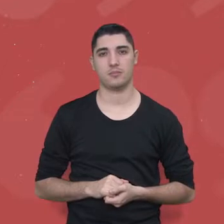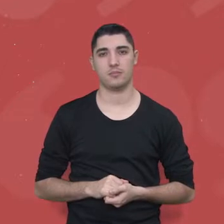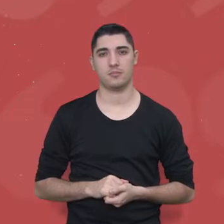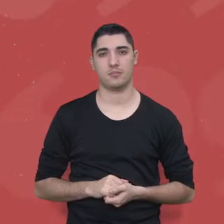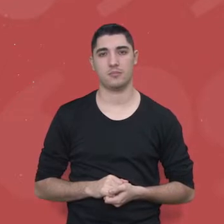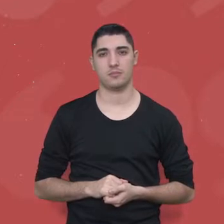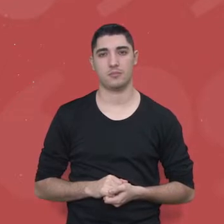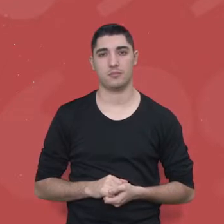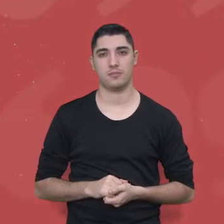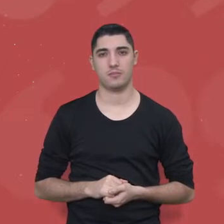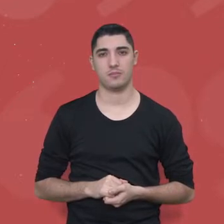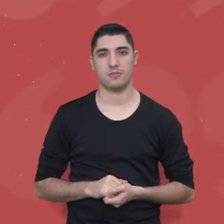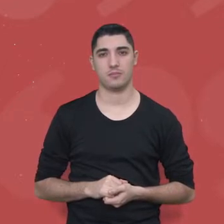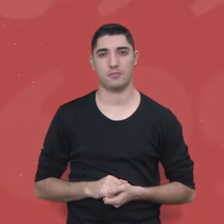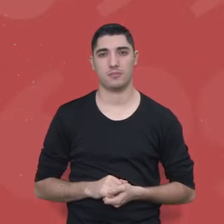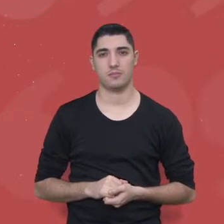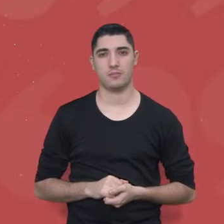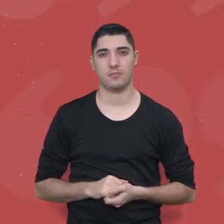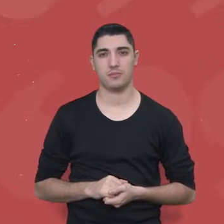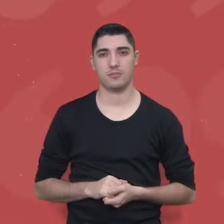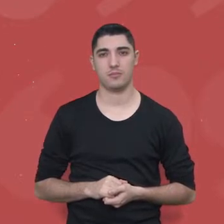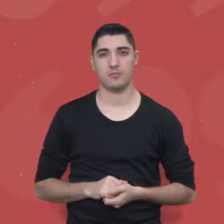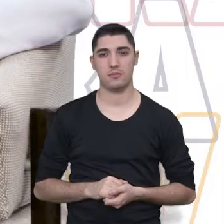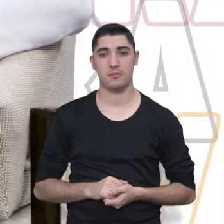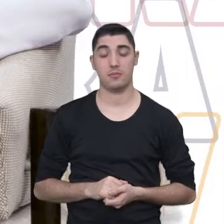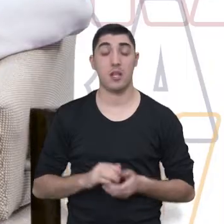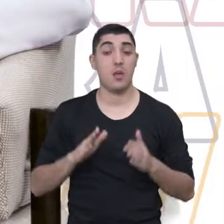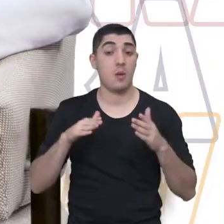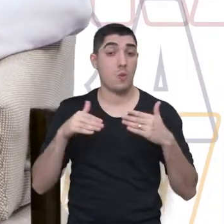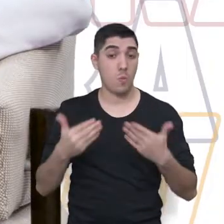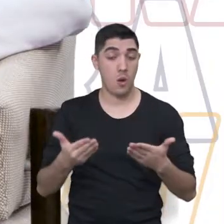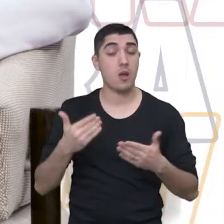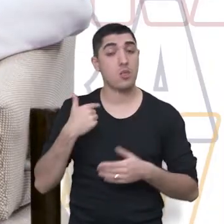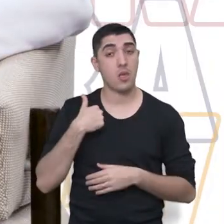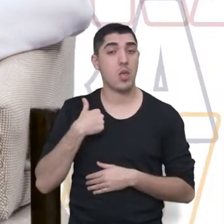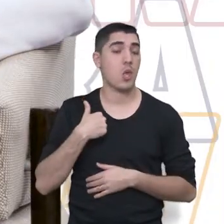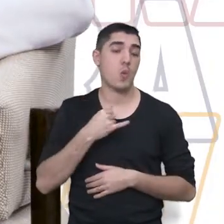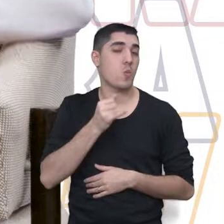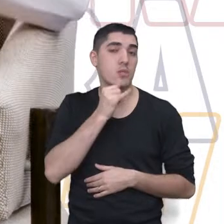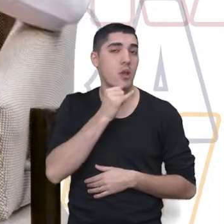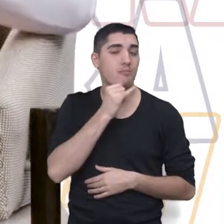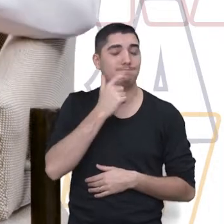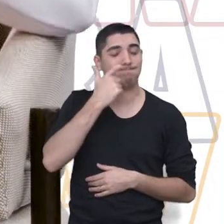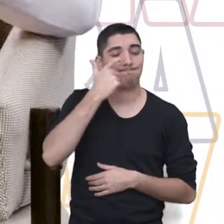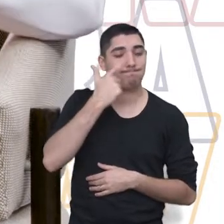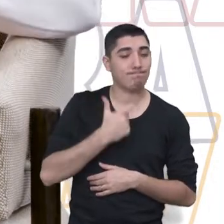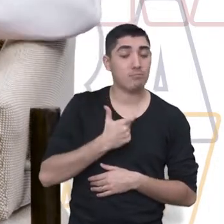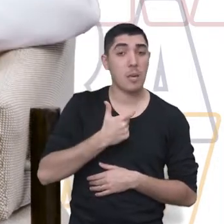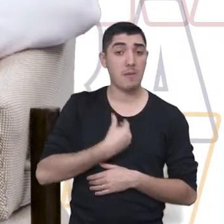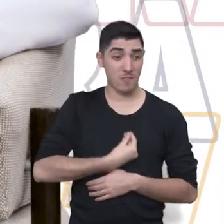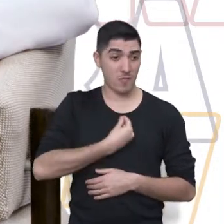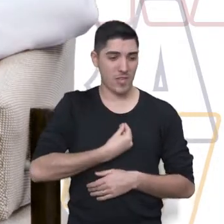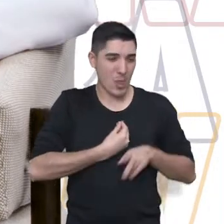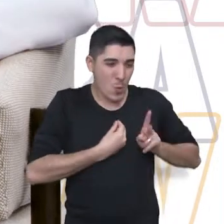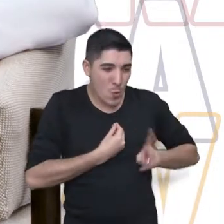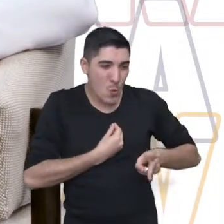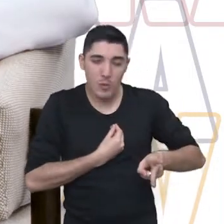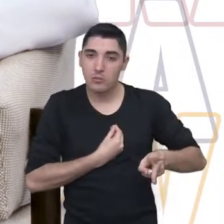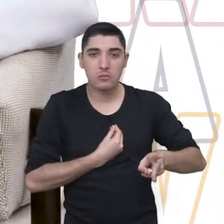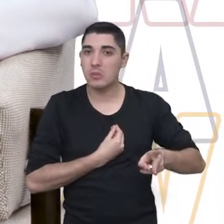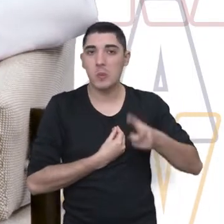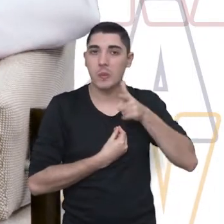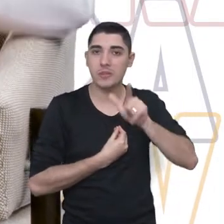buscar apoio no momento de luto? É quando realmente eu não consigo dar uma continuidade na minha vida,